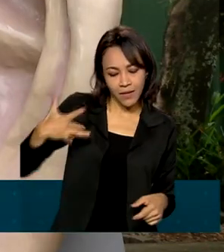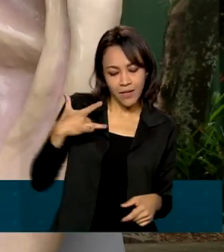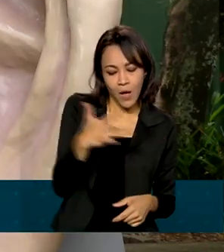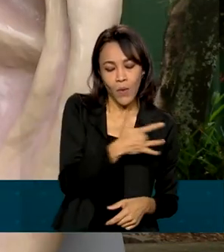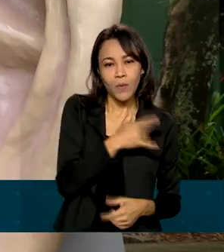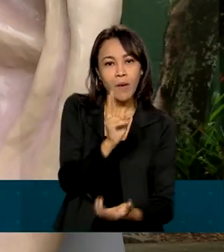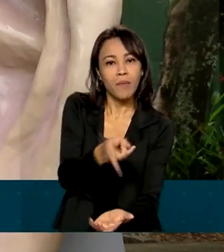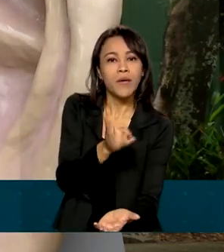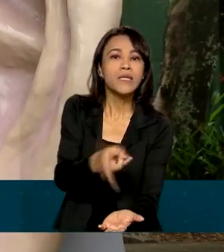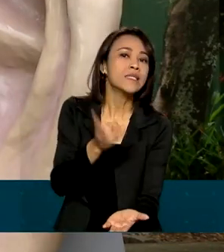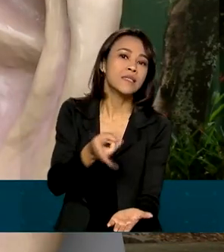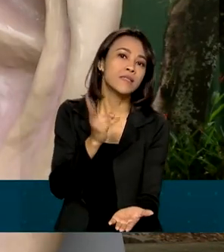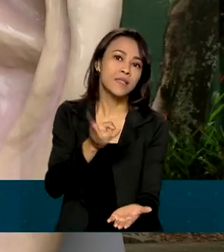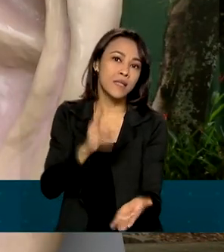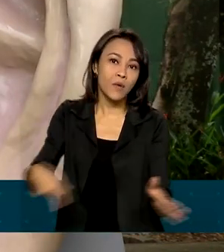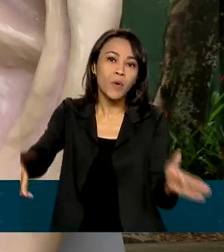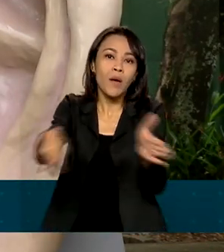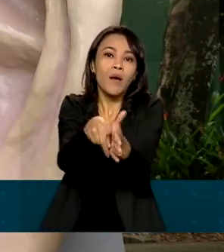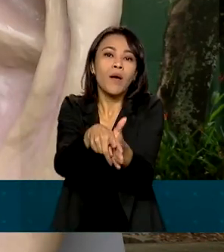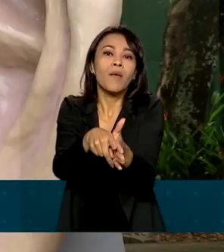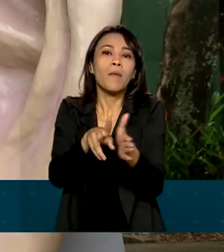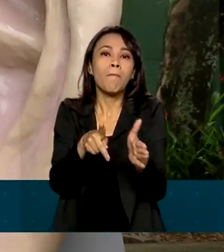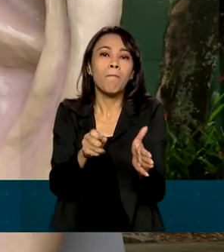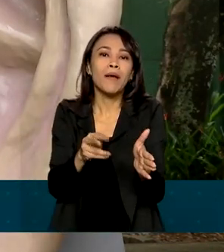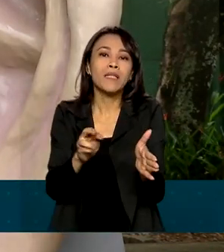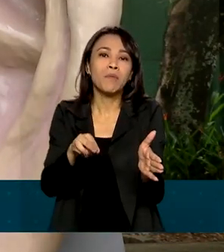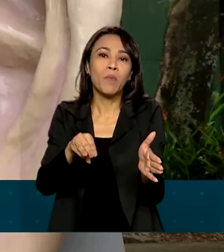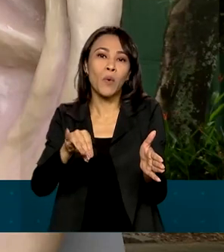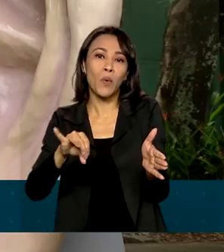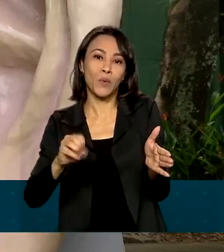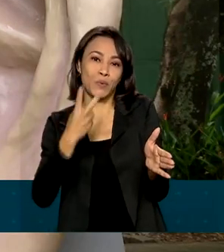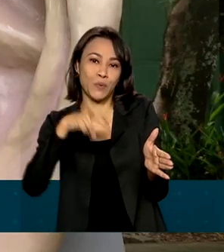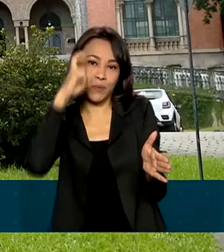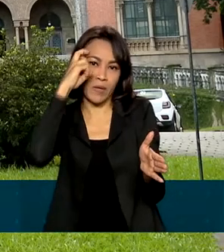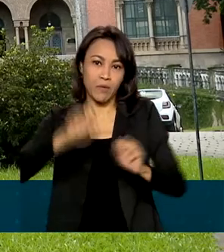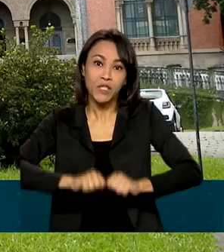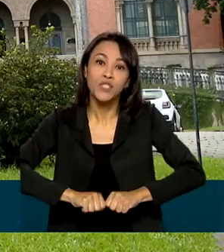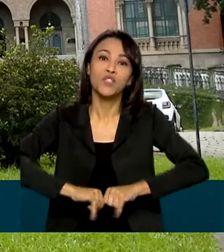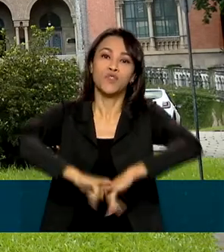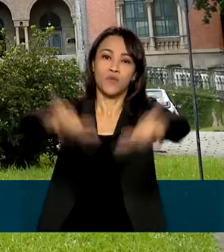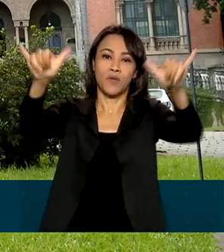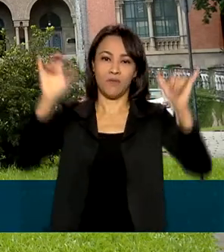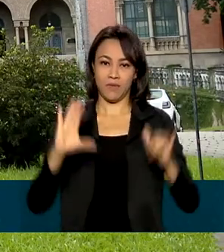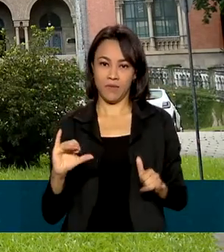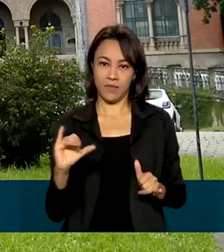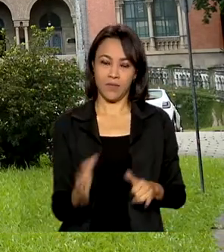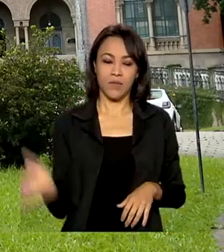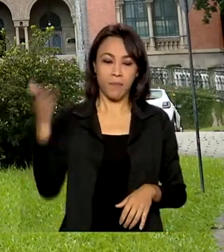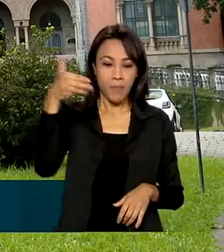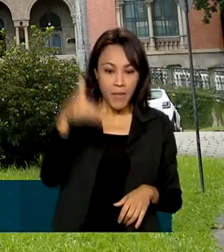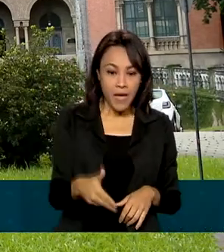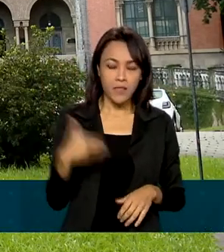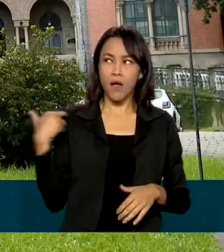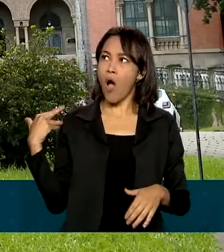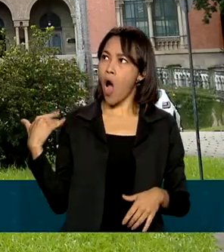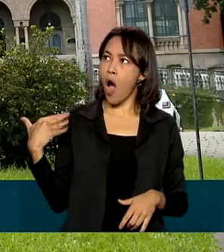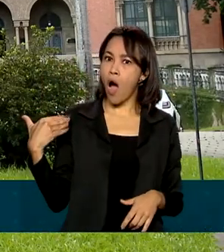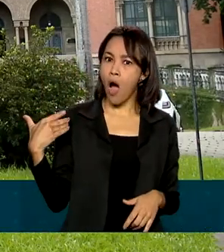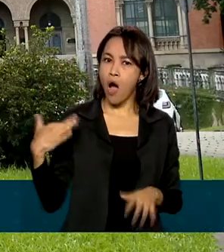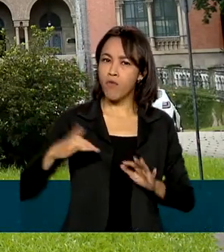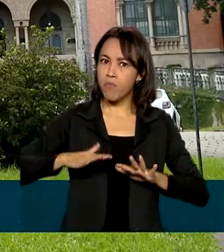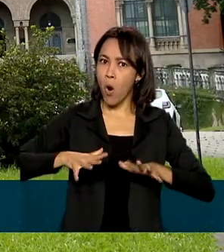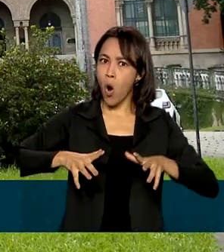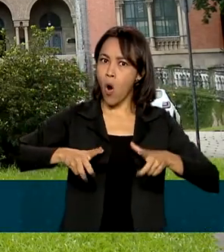preservação do patrimônio cultural e para a comunicação e divulgação em ciência. Ao longo do tempo, a Fiocruz cresceu e se expandiu.